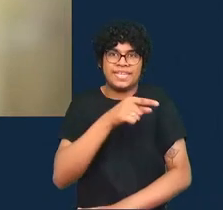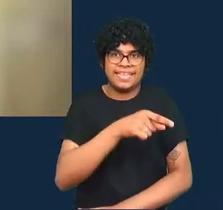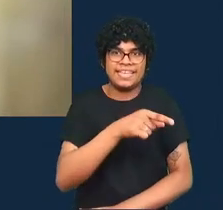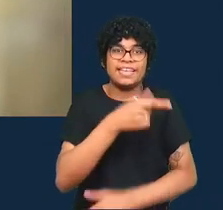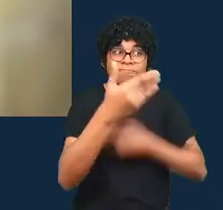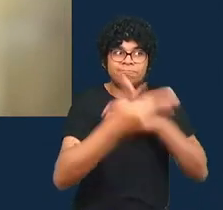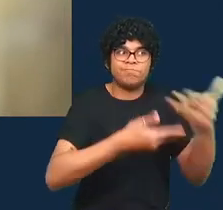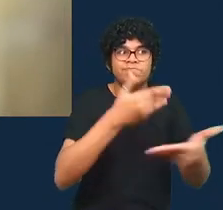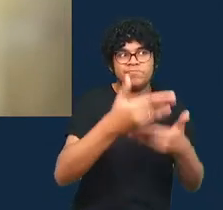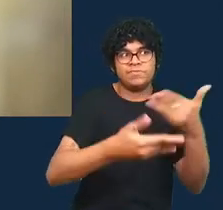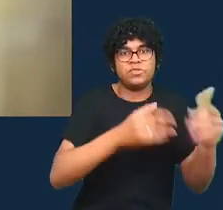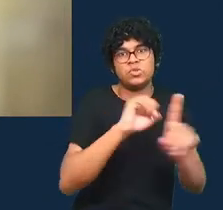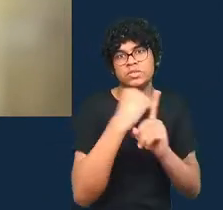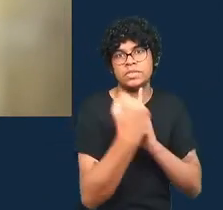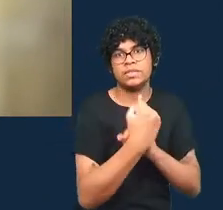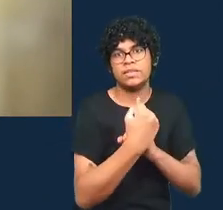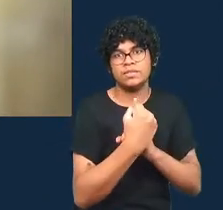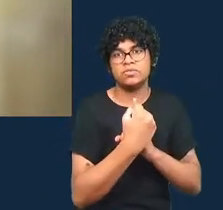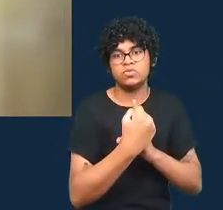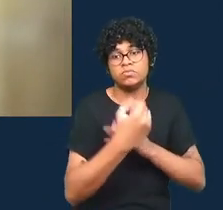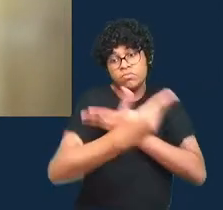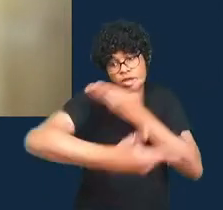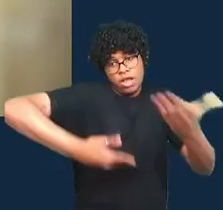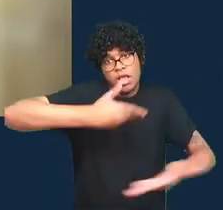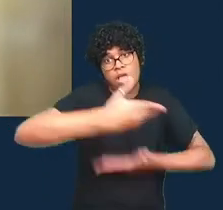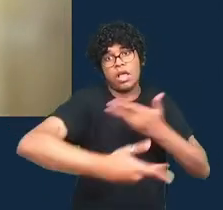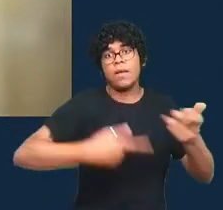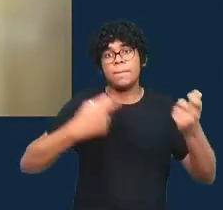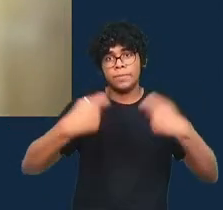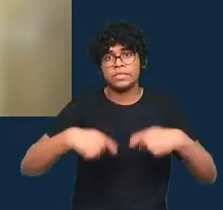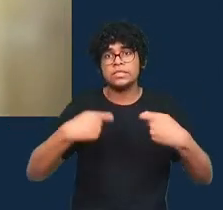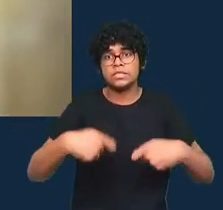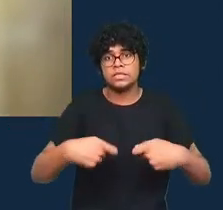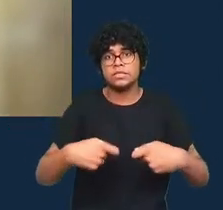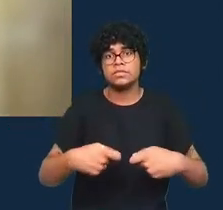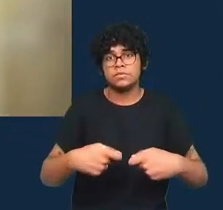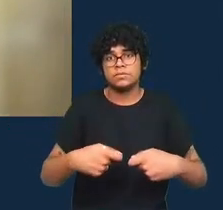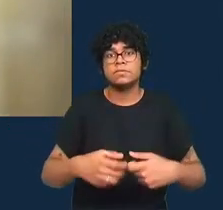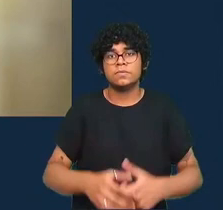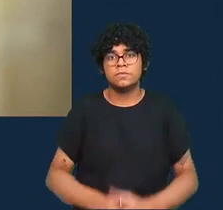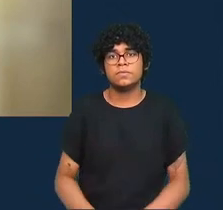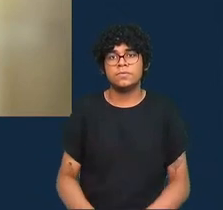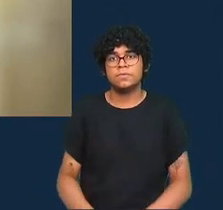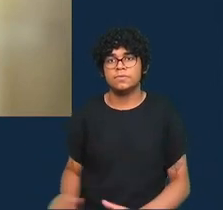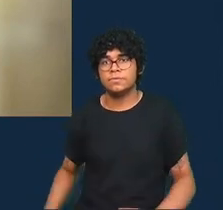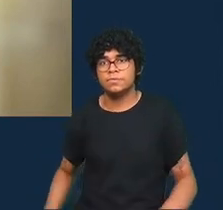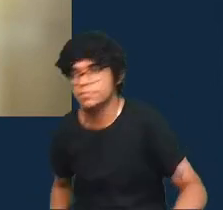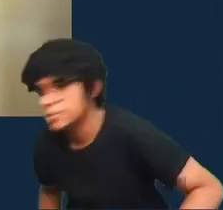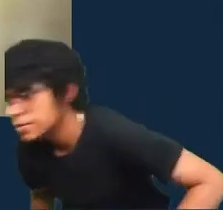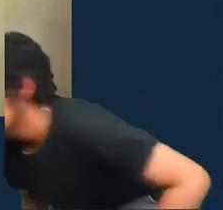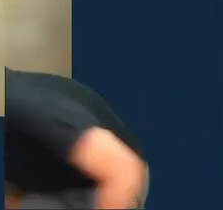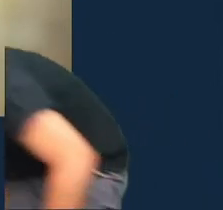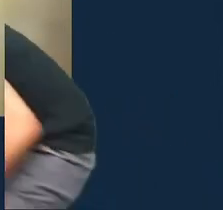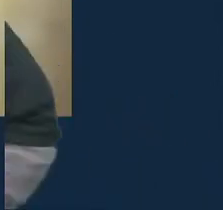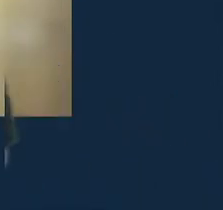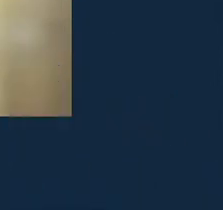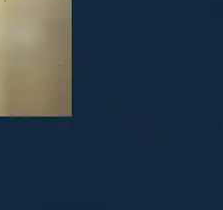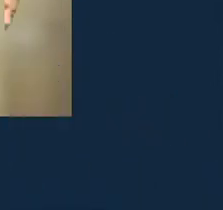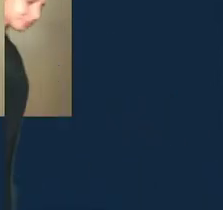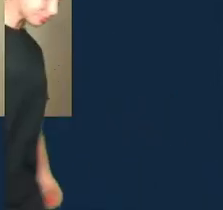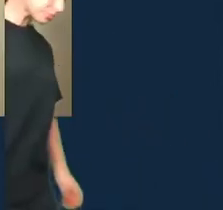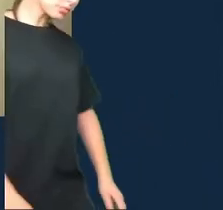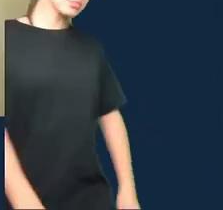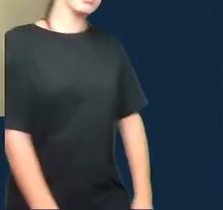sociedade isso é muito importante uma coisa que ficou muito clara durante a pandemia todos os gráficos dashboards painéis números